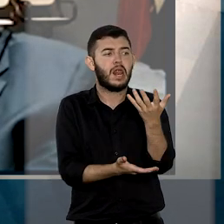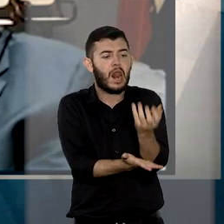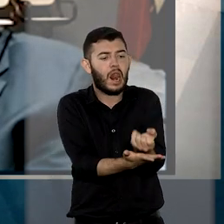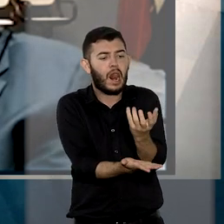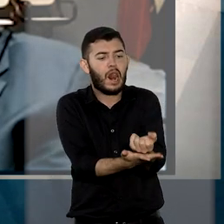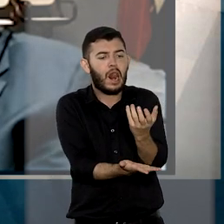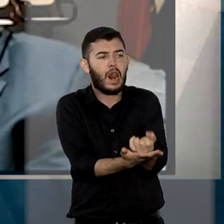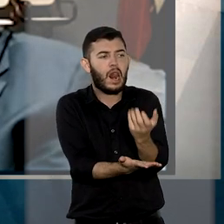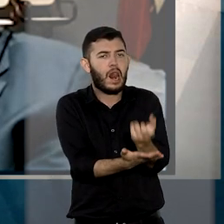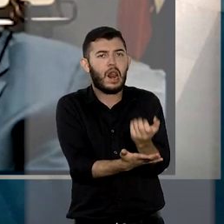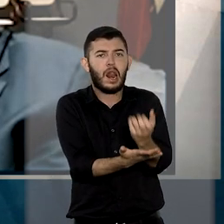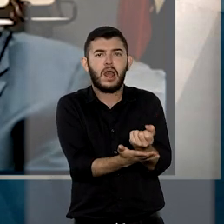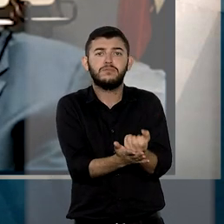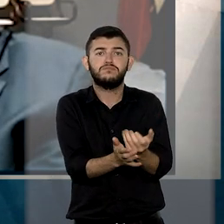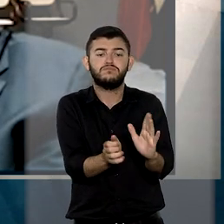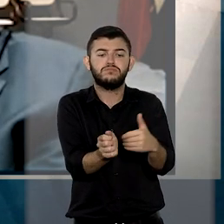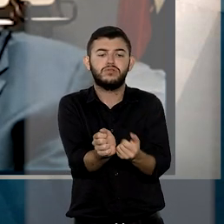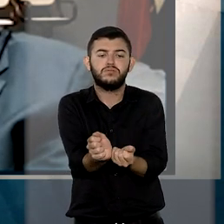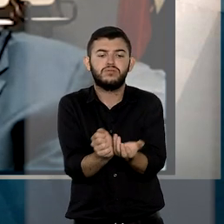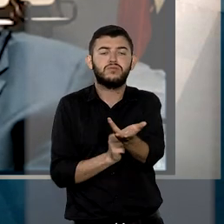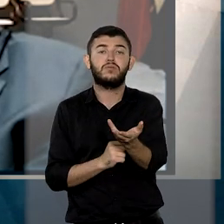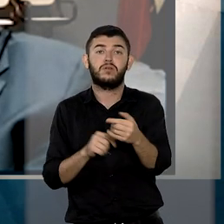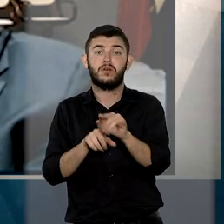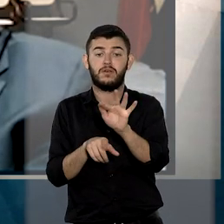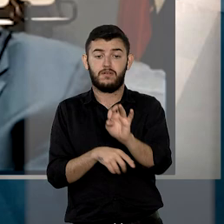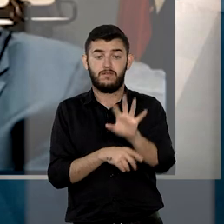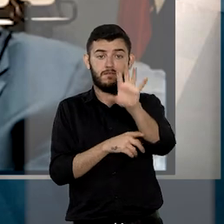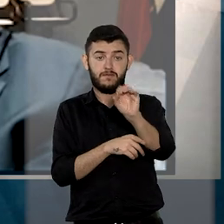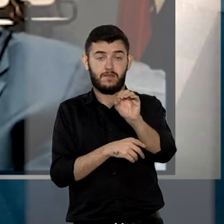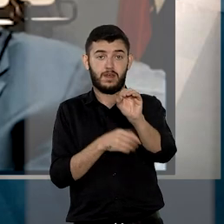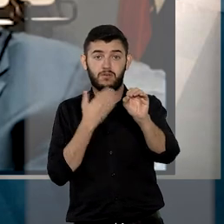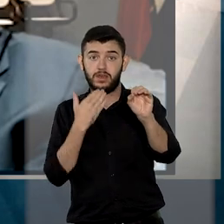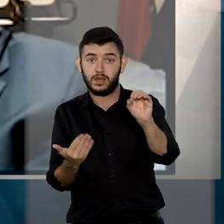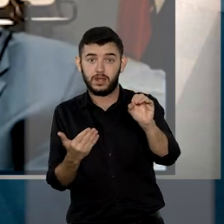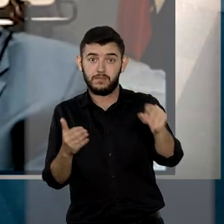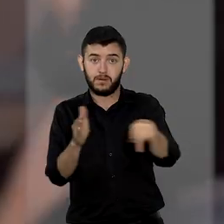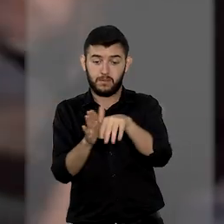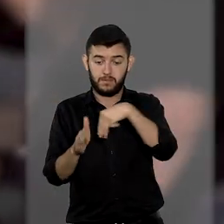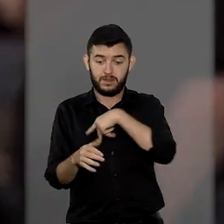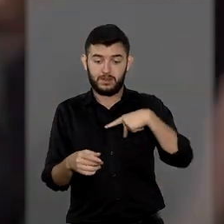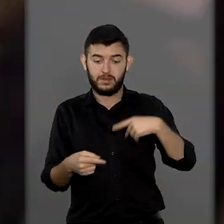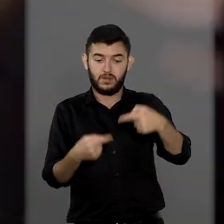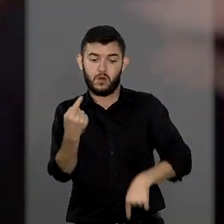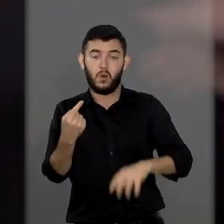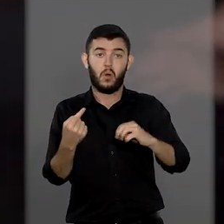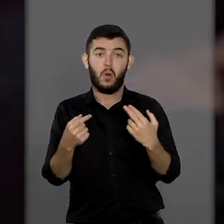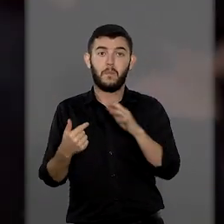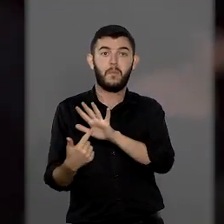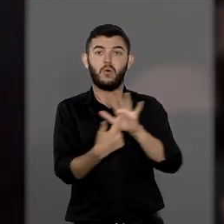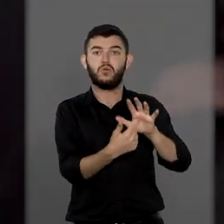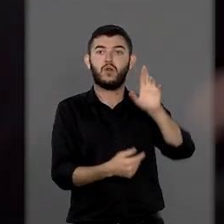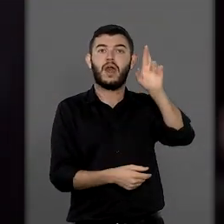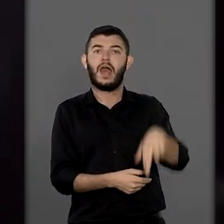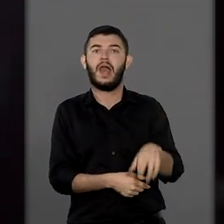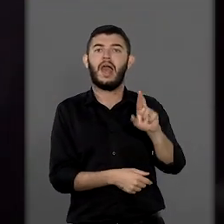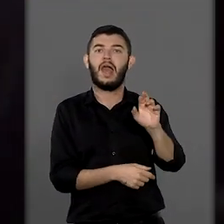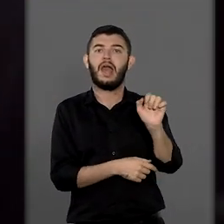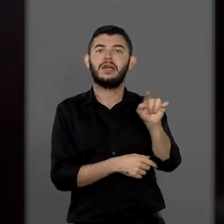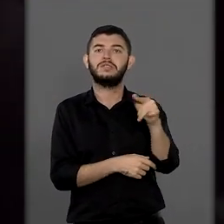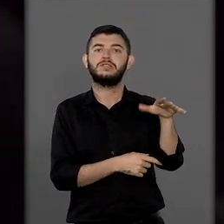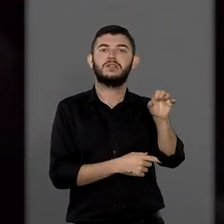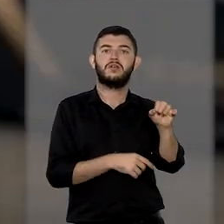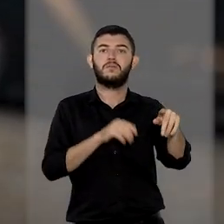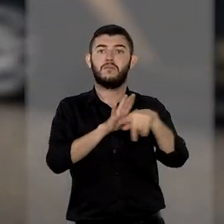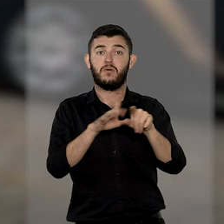não fez nenhuma referência aos fatos apresentados no requerimento do Ministério Público, nem indicou as razões pelas quais